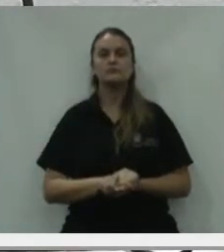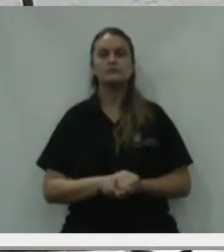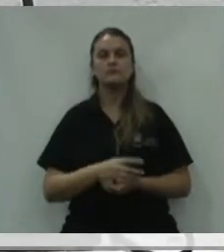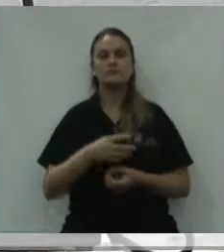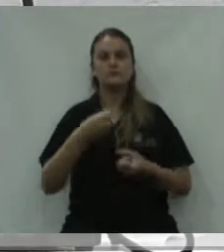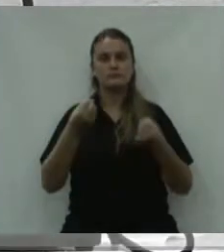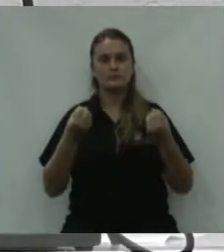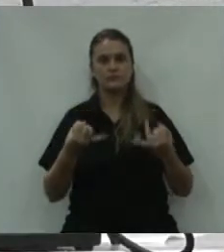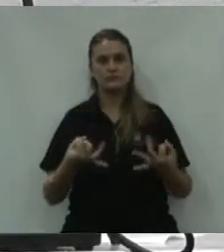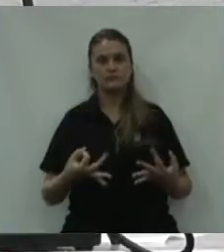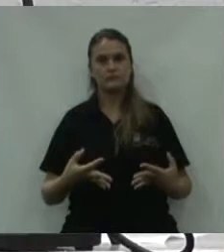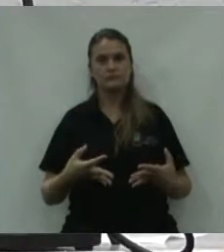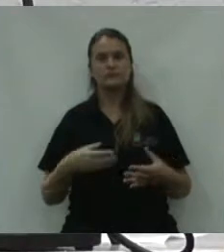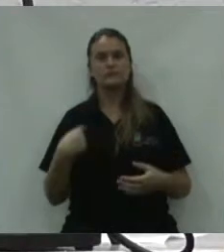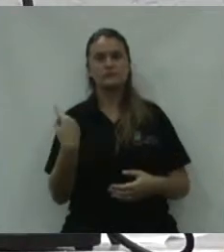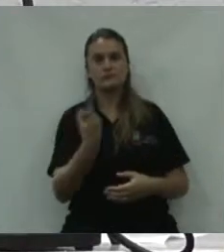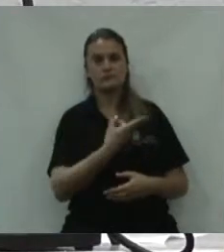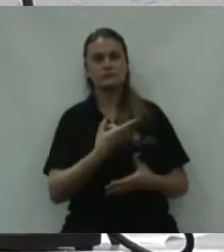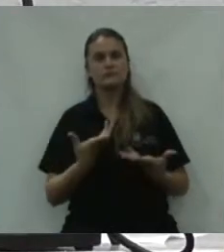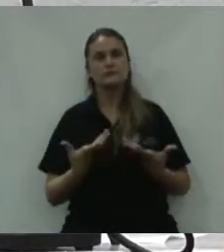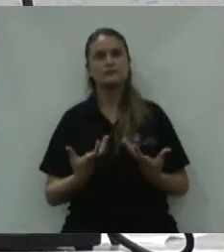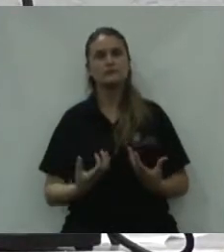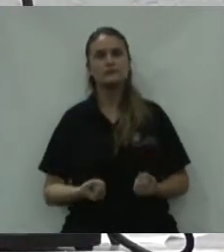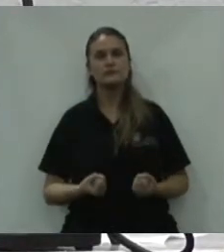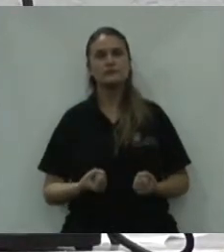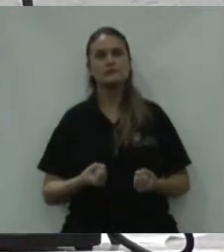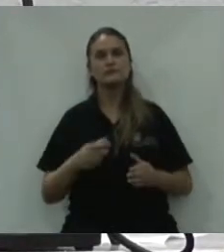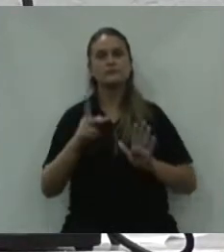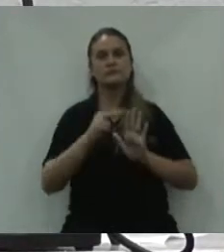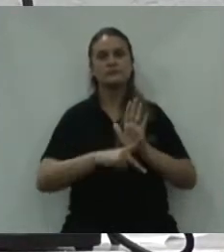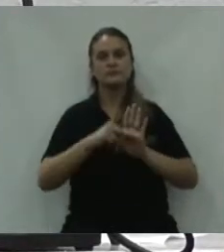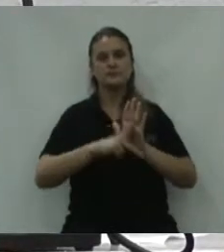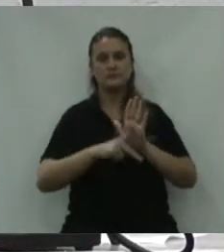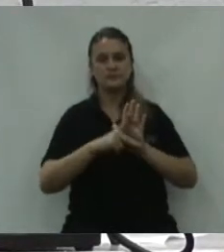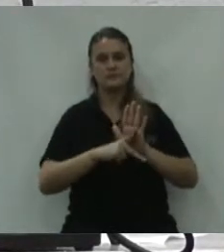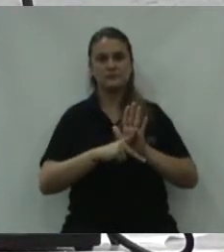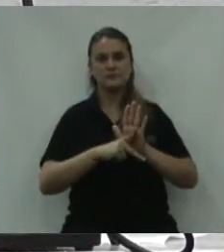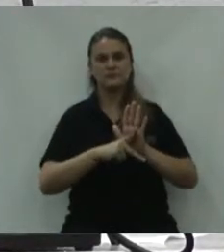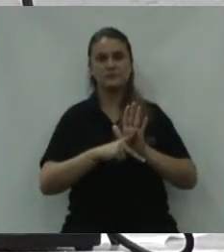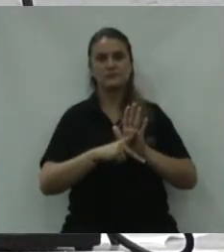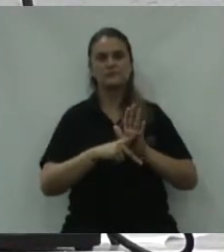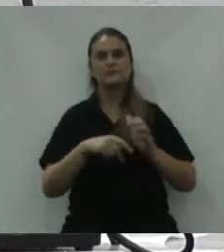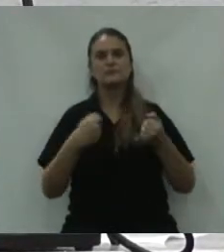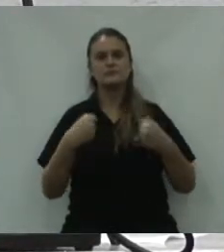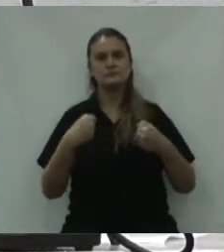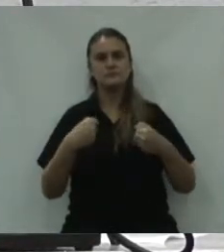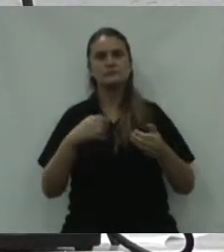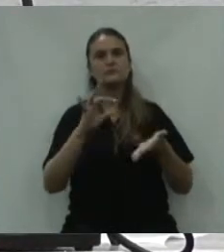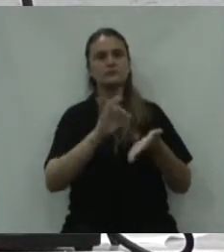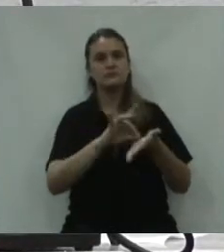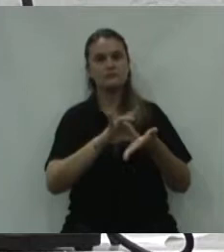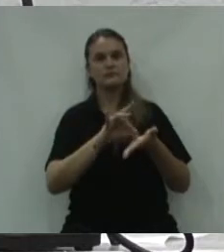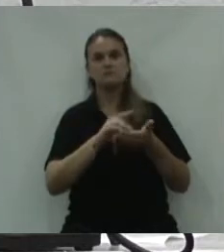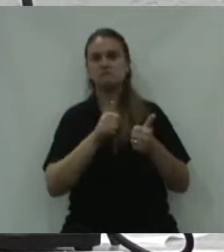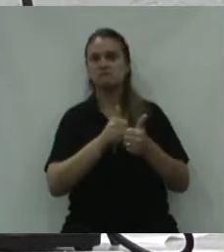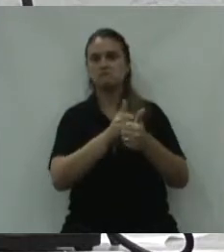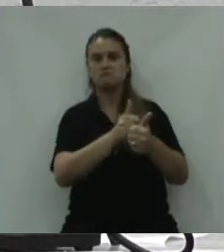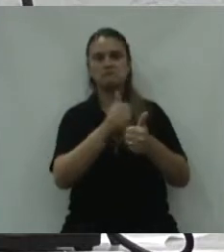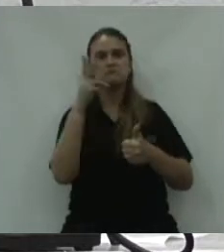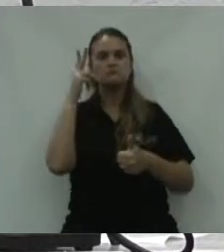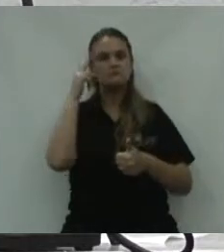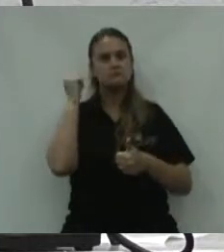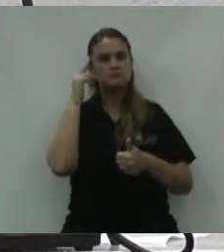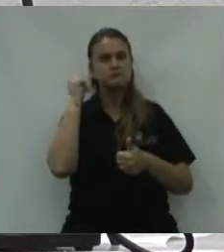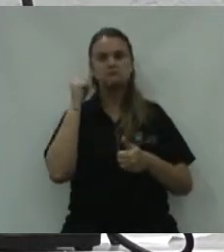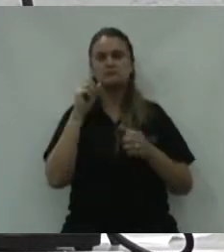Municipal. Fundamentação. Somos de parecer favorável ao projeto em questão, devendo ou mesmo seguir